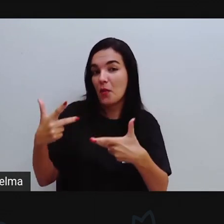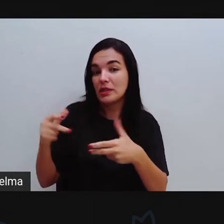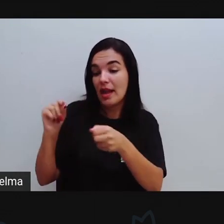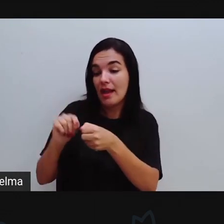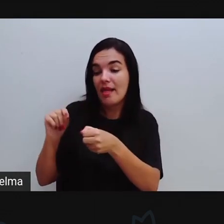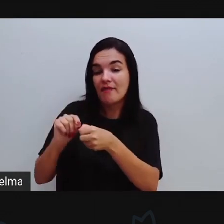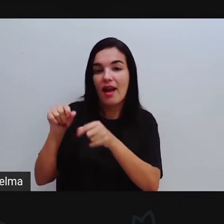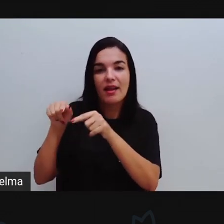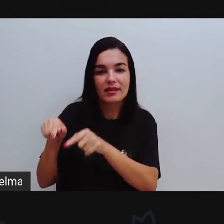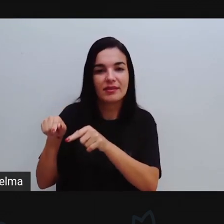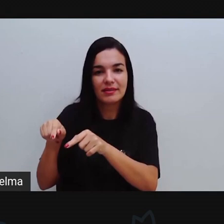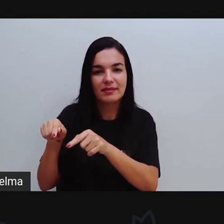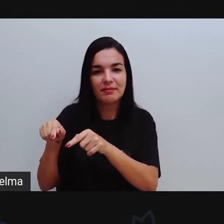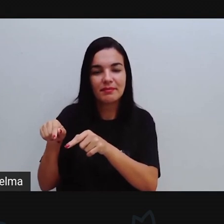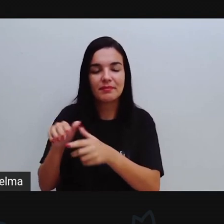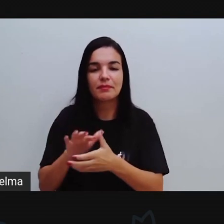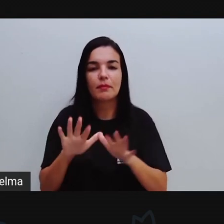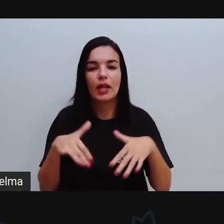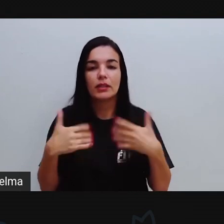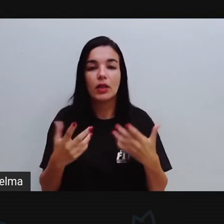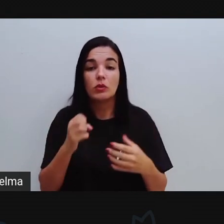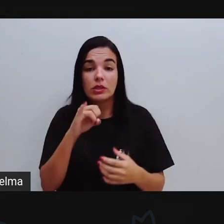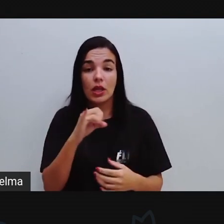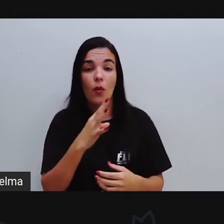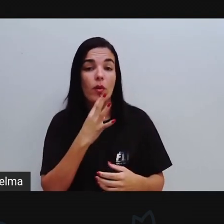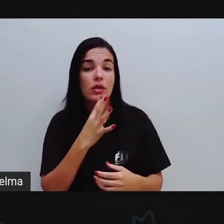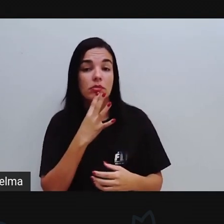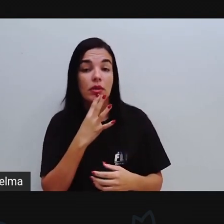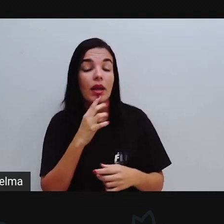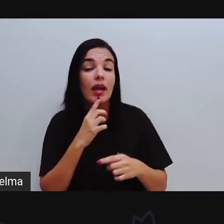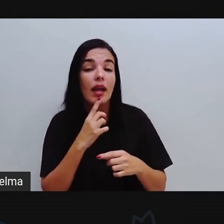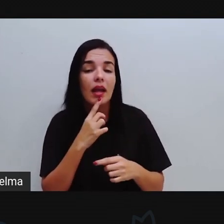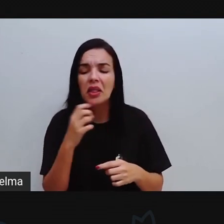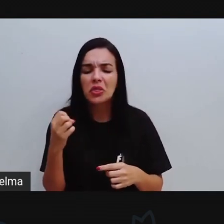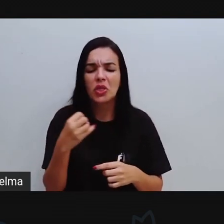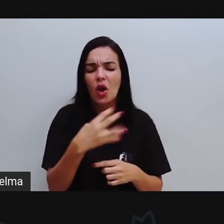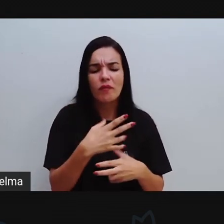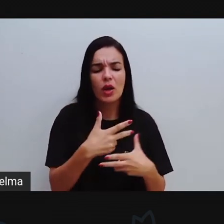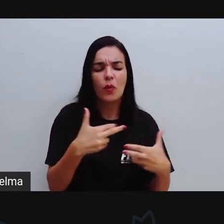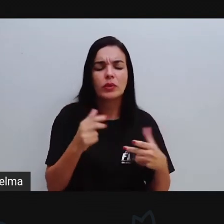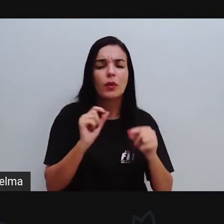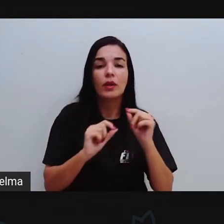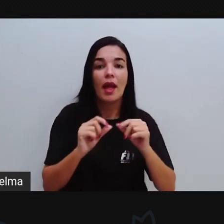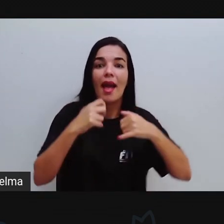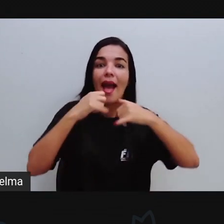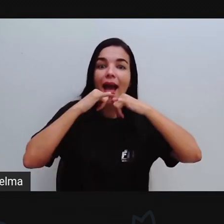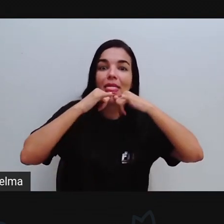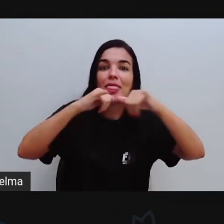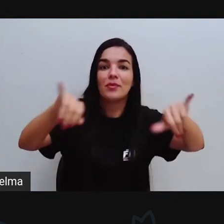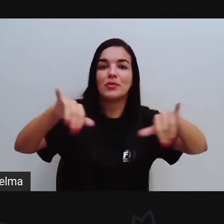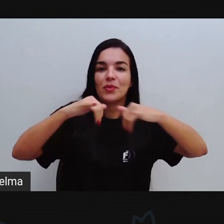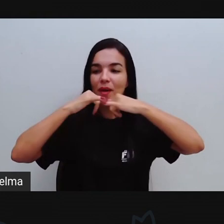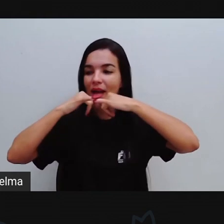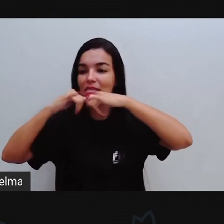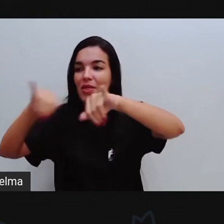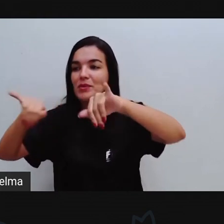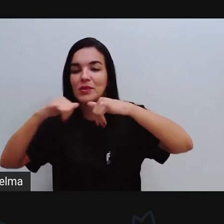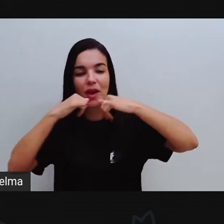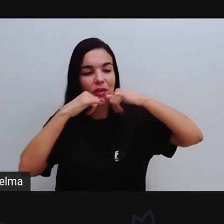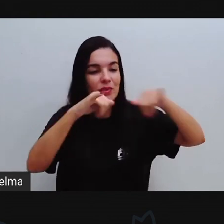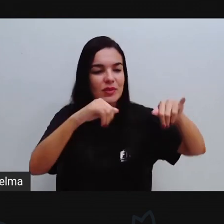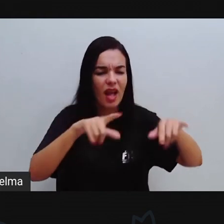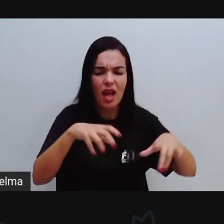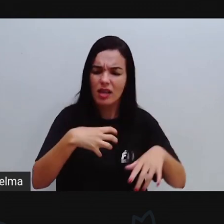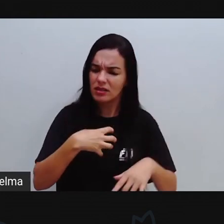conhece um produto novo? A partir de quê? Dos anúncios publicitários, né? E isso faz com que a gente sinta vontade de